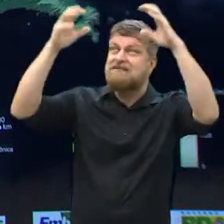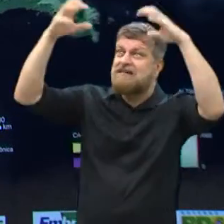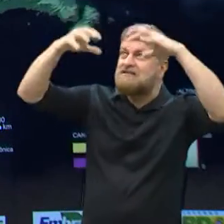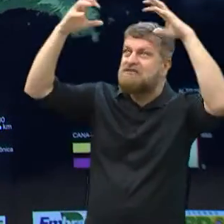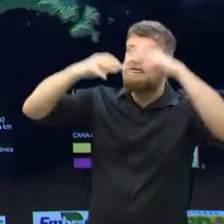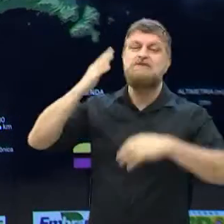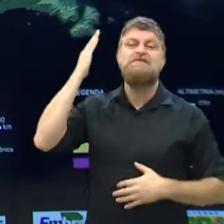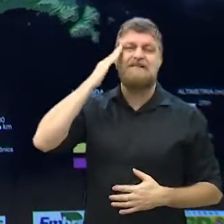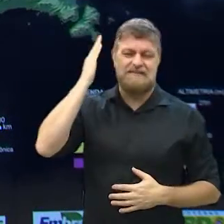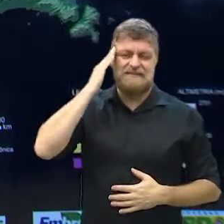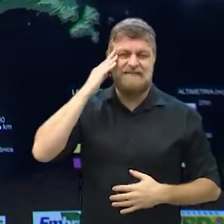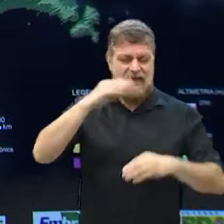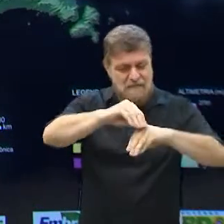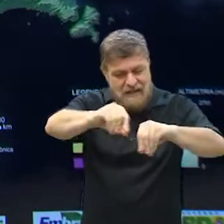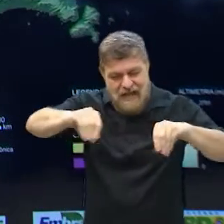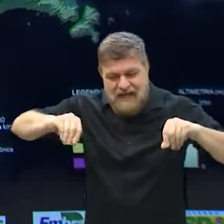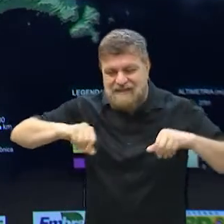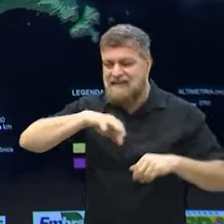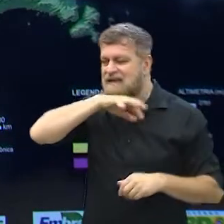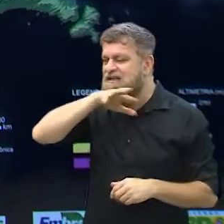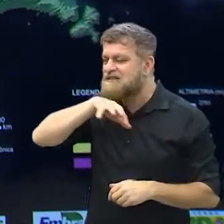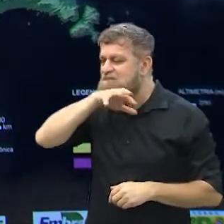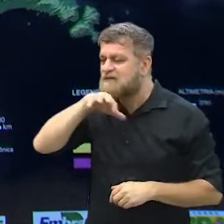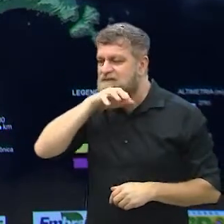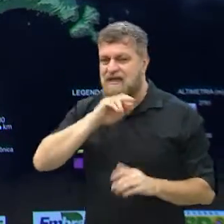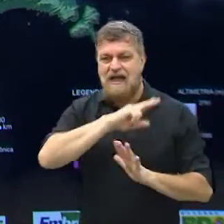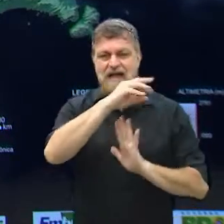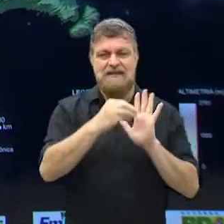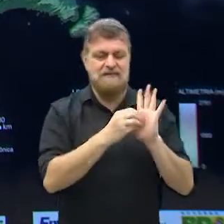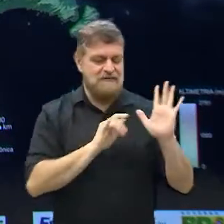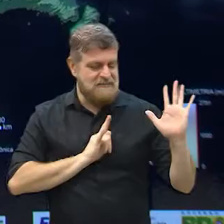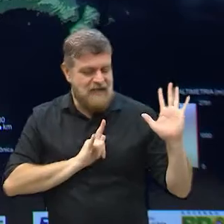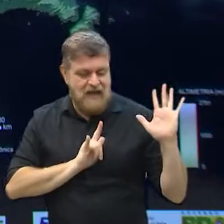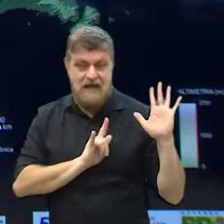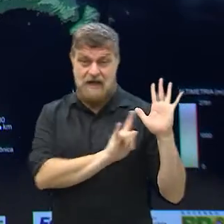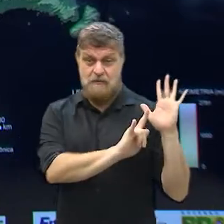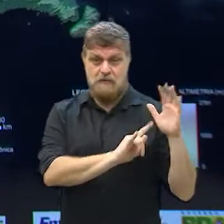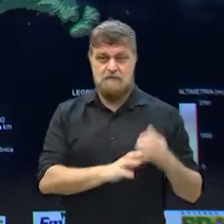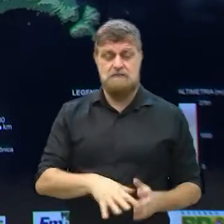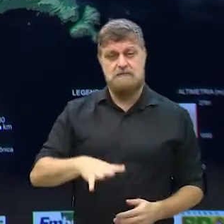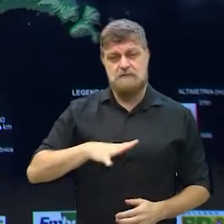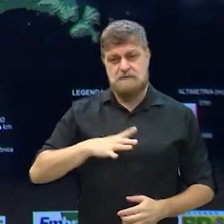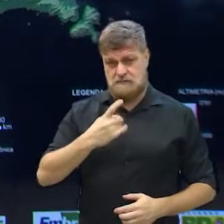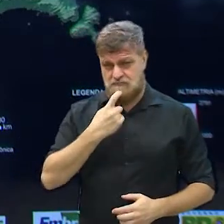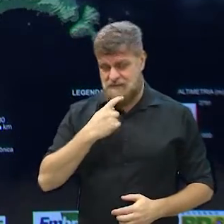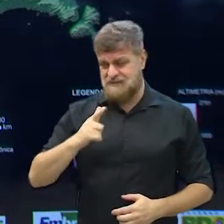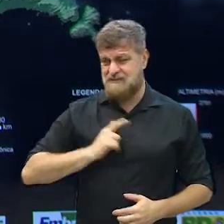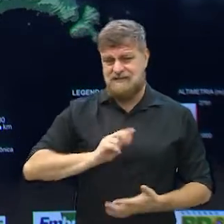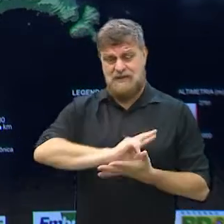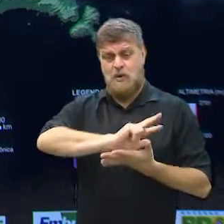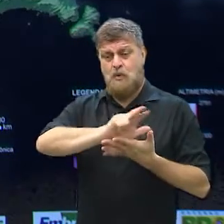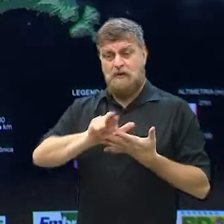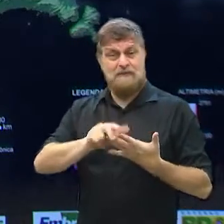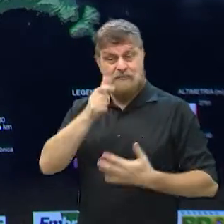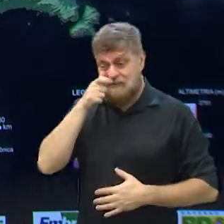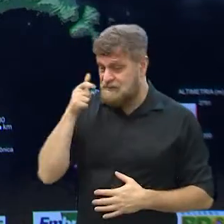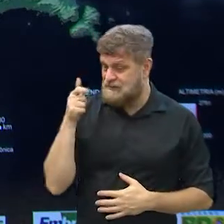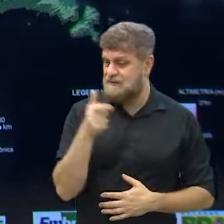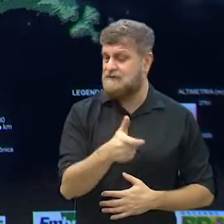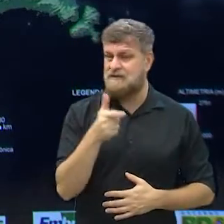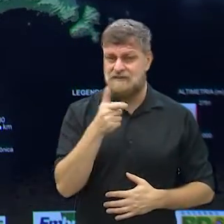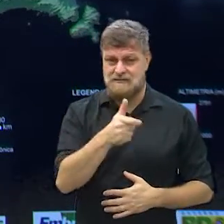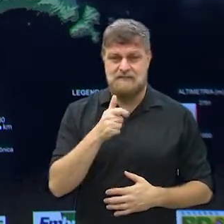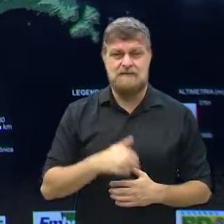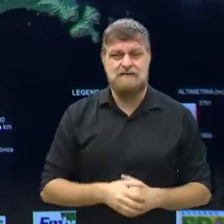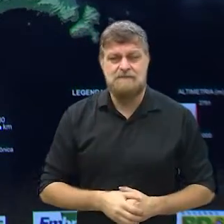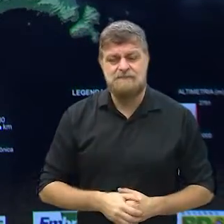entendem de chuva, entendem de terra, entendem de animais, amam a natureza. E no nosso município a gente tem coisas muito interessantes